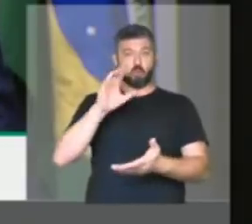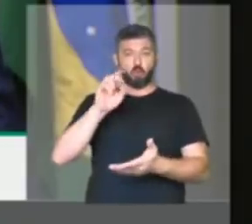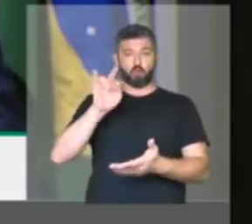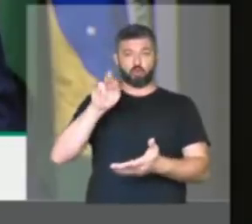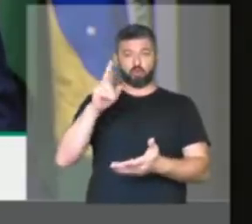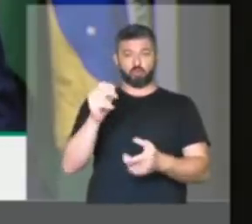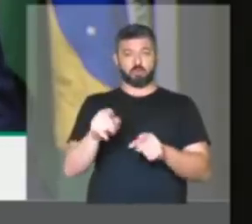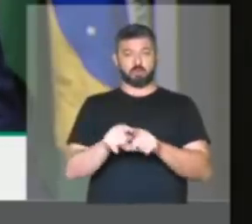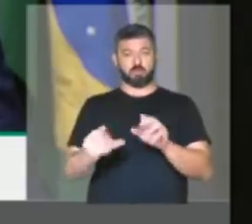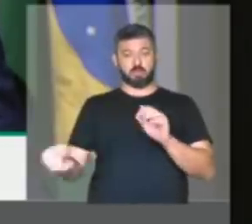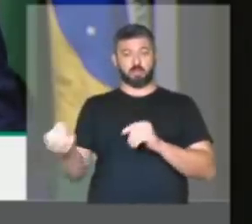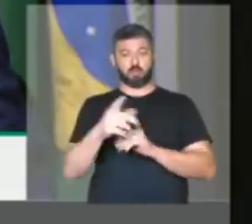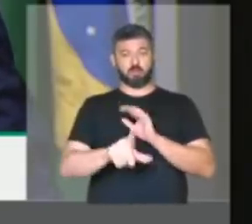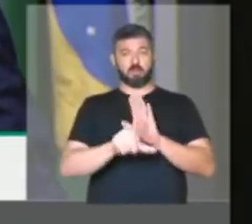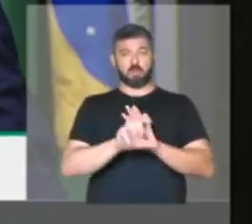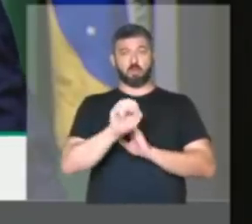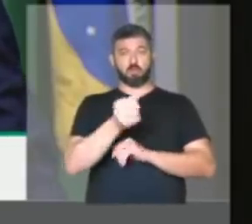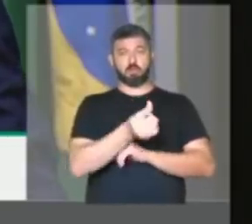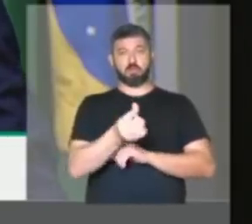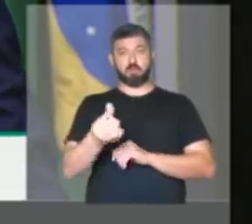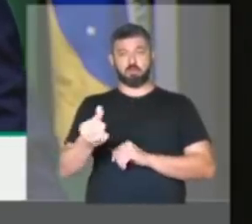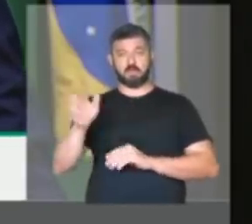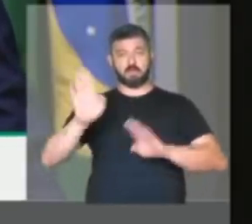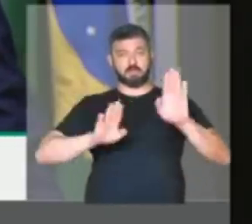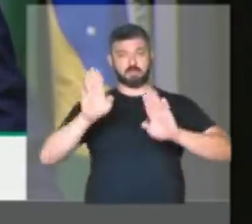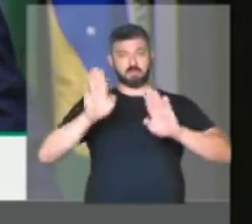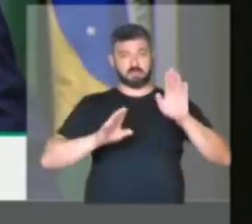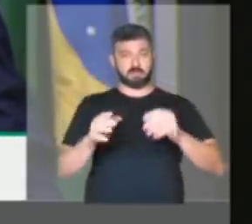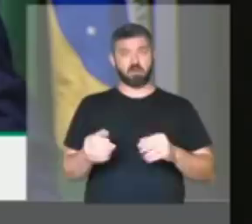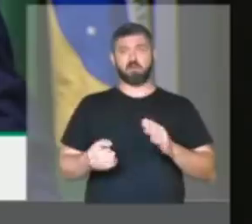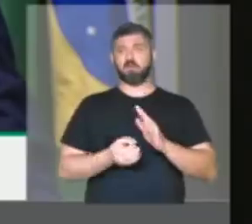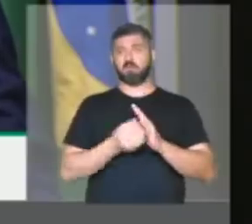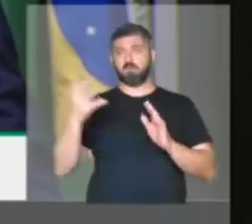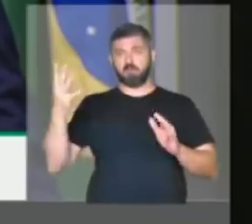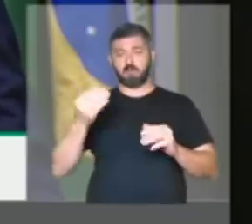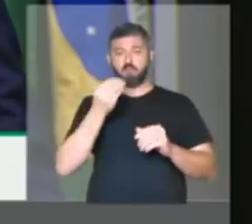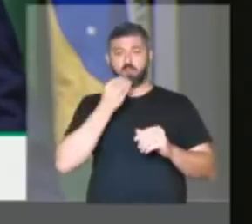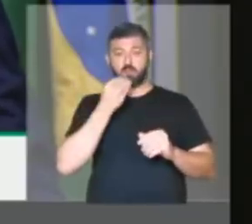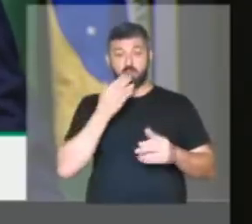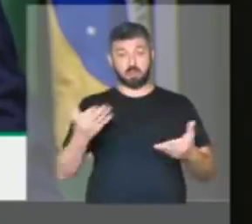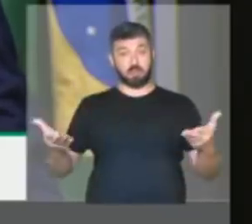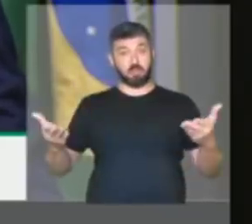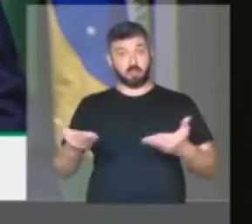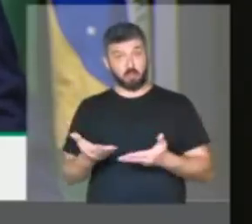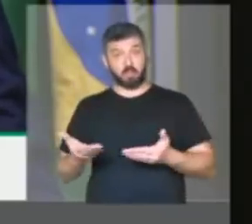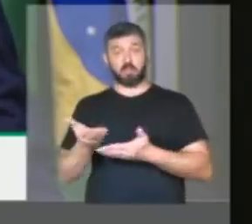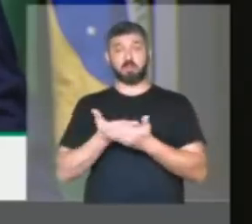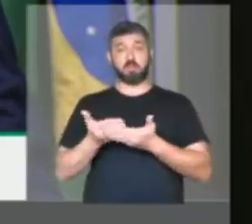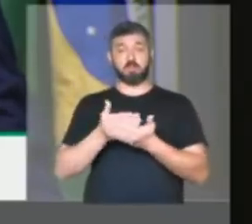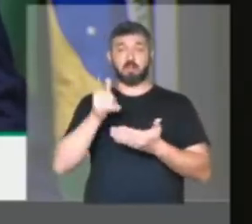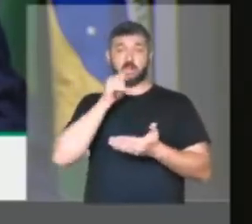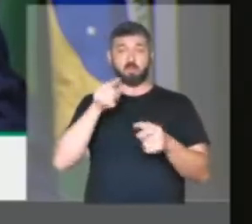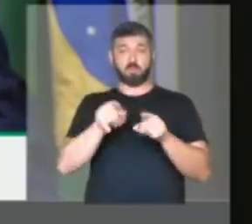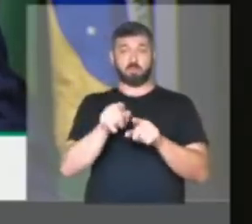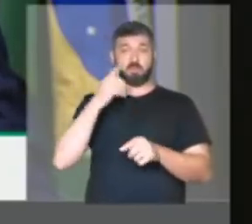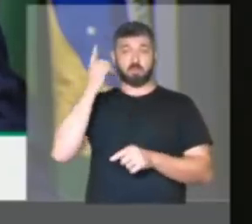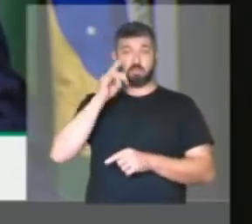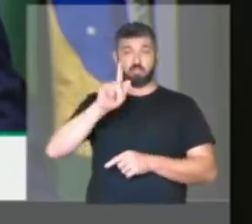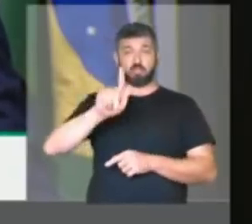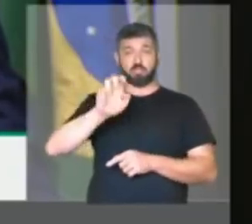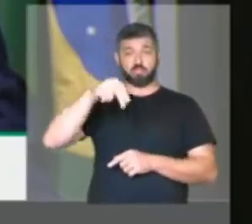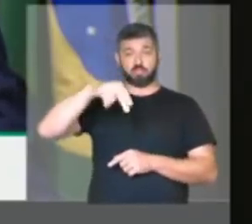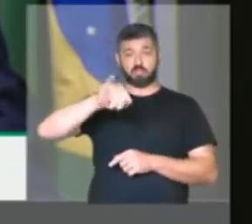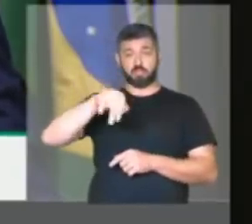Coutinho na aprovação da nova lei 8666 das licitações, em diversas oportunidades, agora no saneamento também, relatado pelo deputado